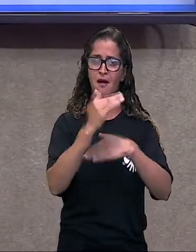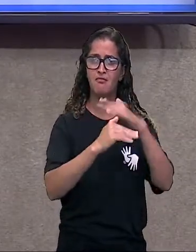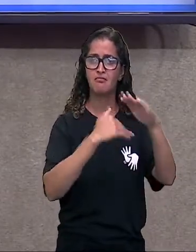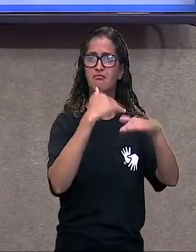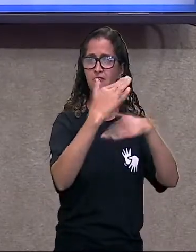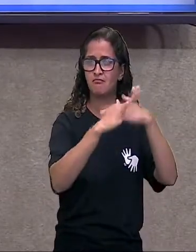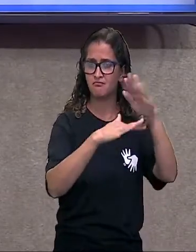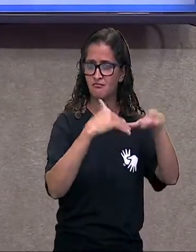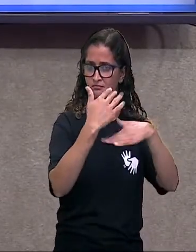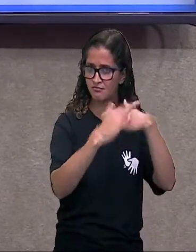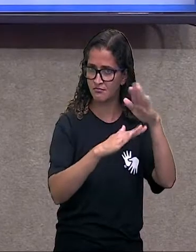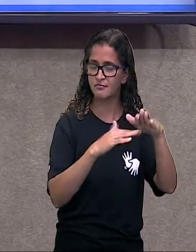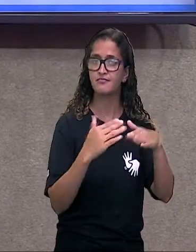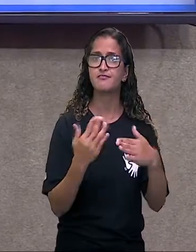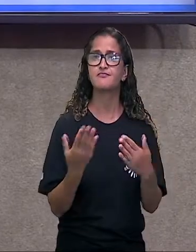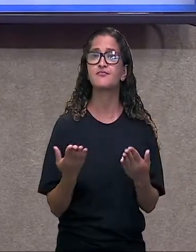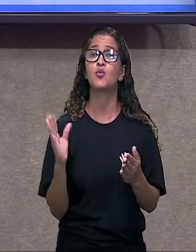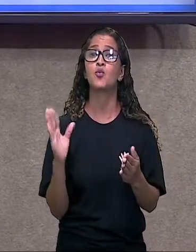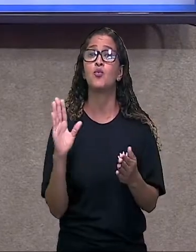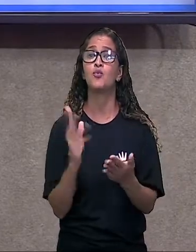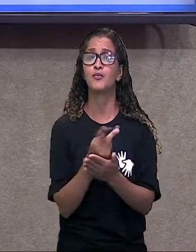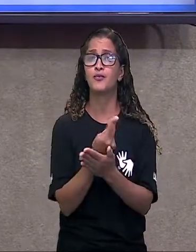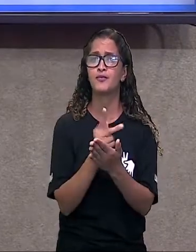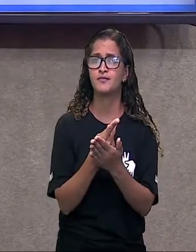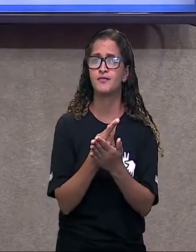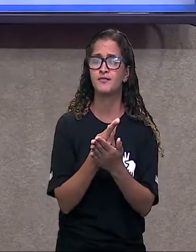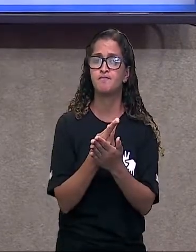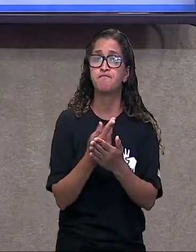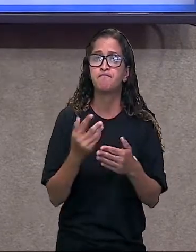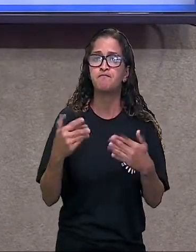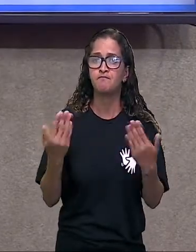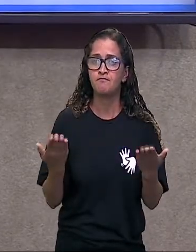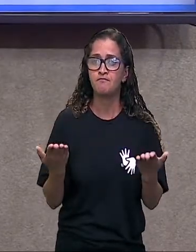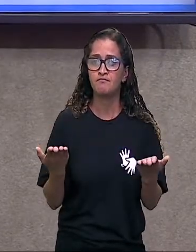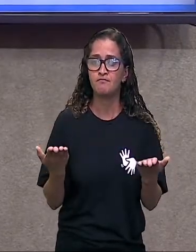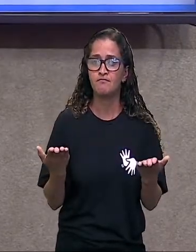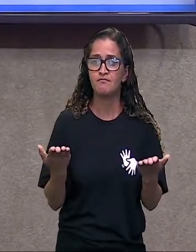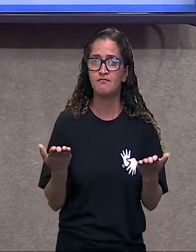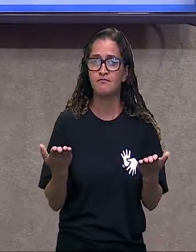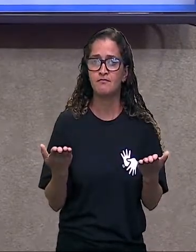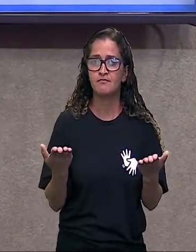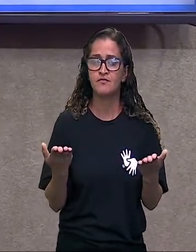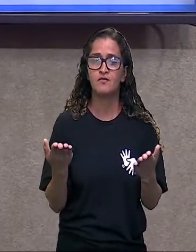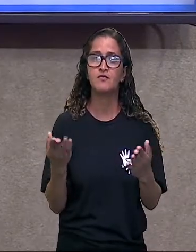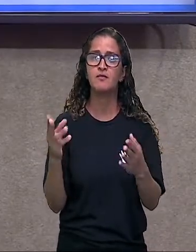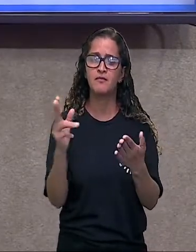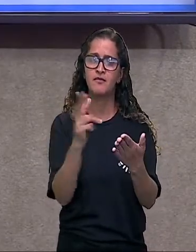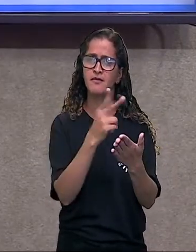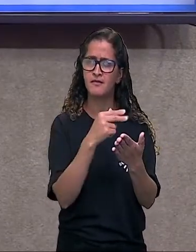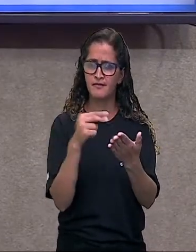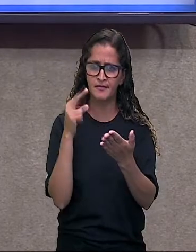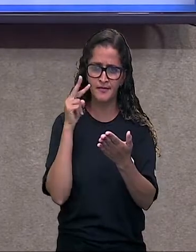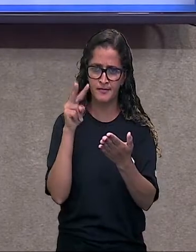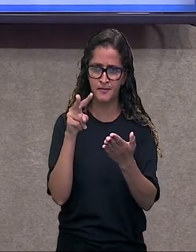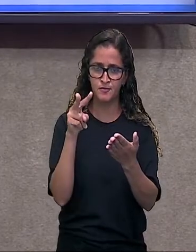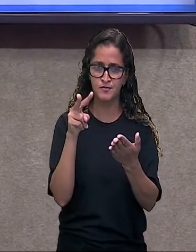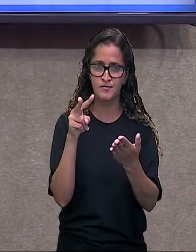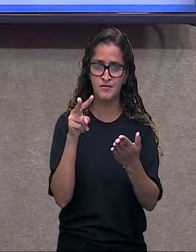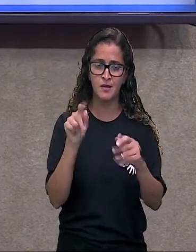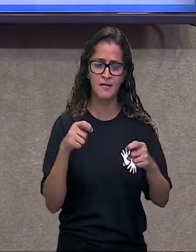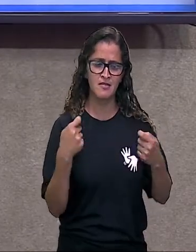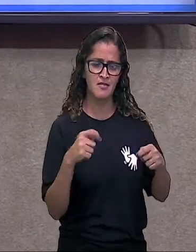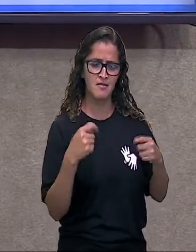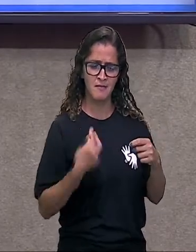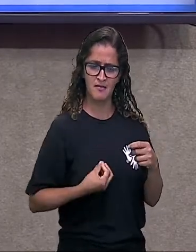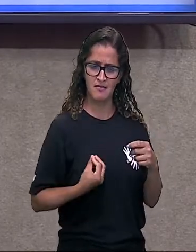entendido? Então, o que que acontece? Quando é isso que nós precisamos, isso que os